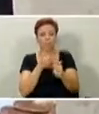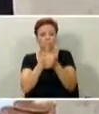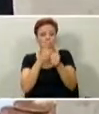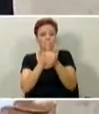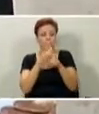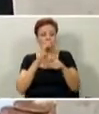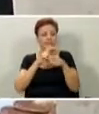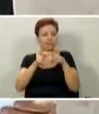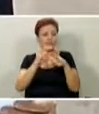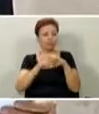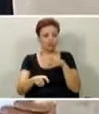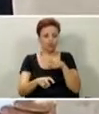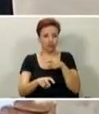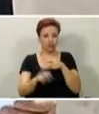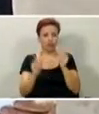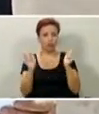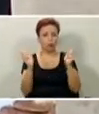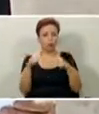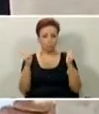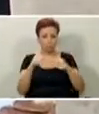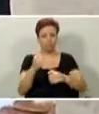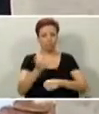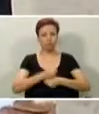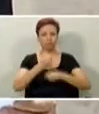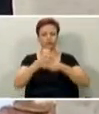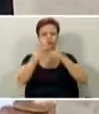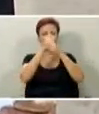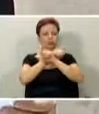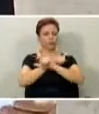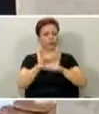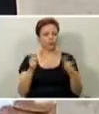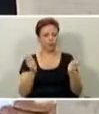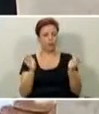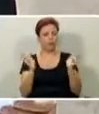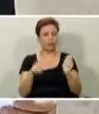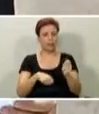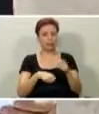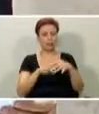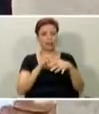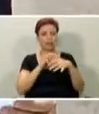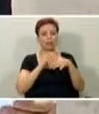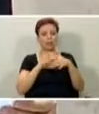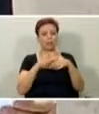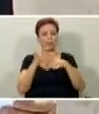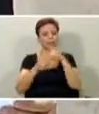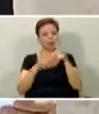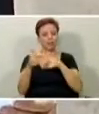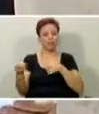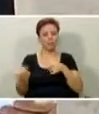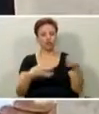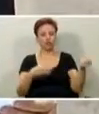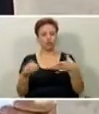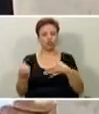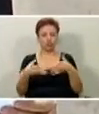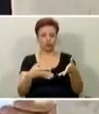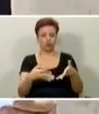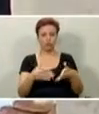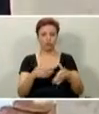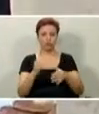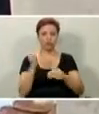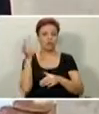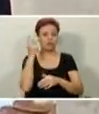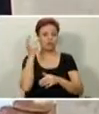um potencial construtivo muito grande, com o potencial de gerar muitos empregos, gerar desenvolvimento dessa cidade.